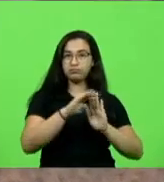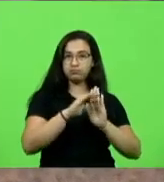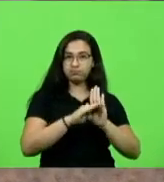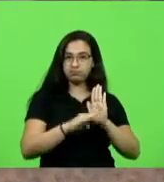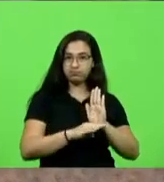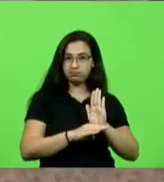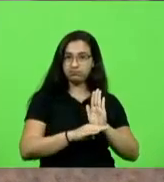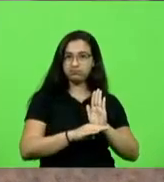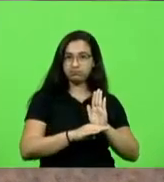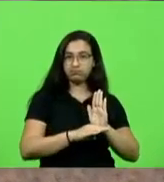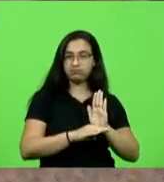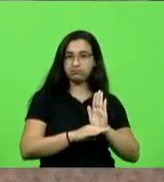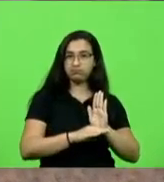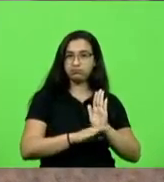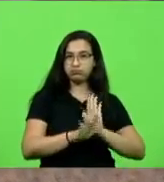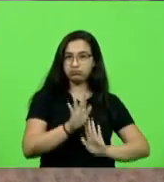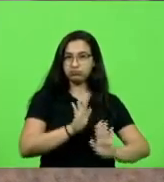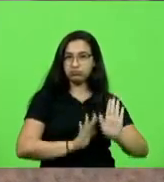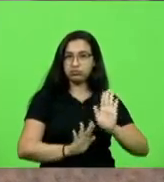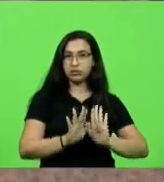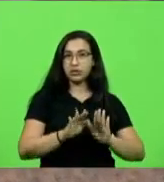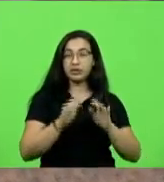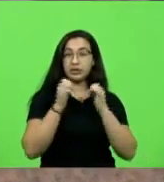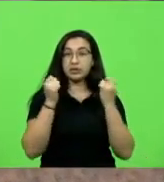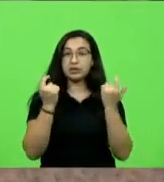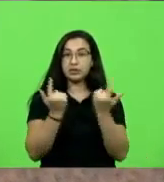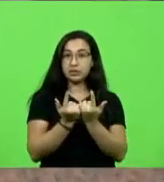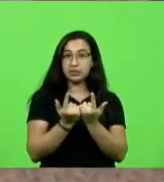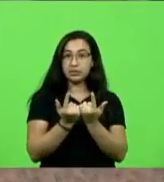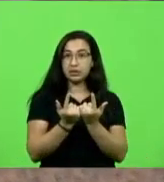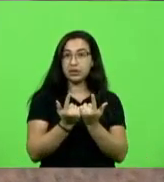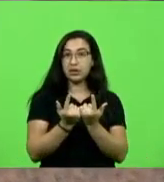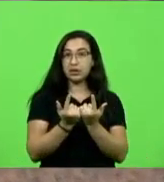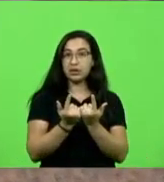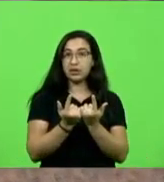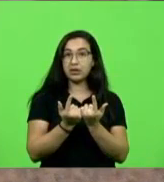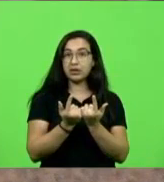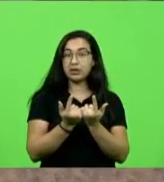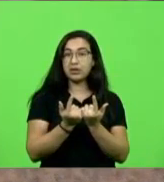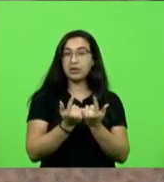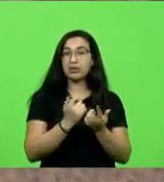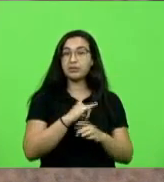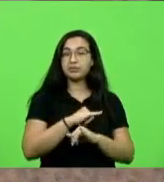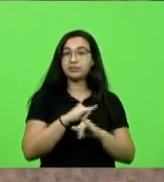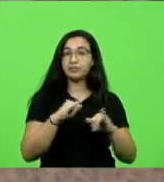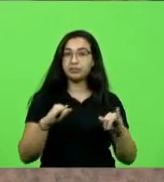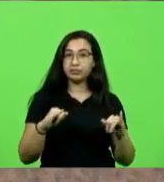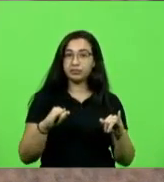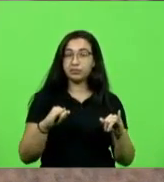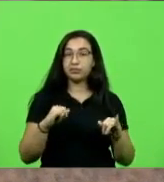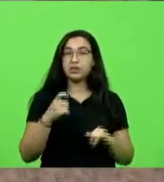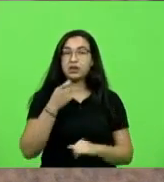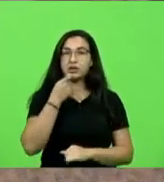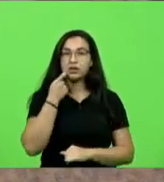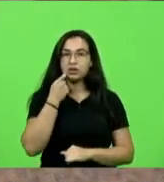a Assembleia deliberou em sessão, numa sexta-feira,